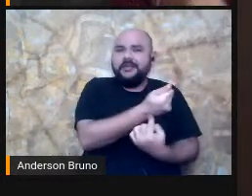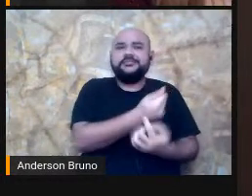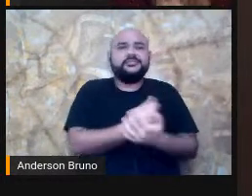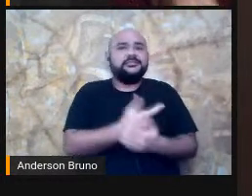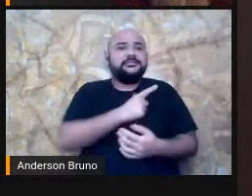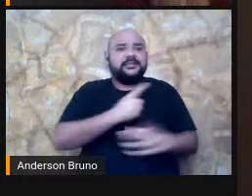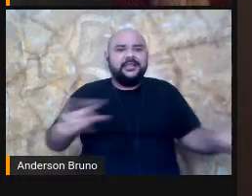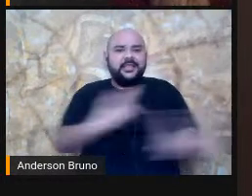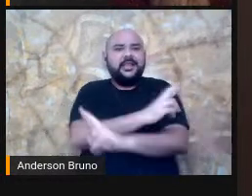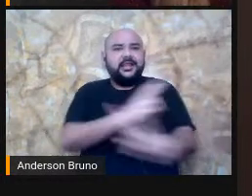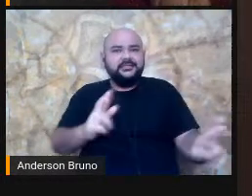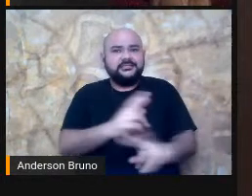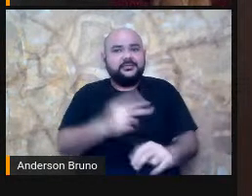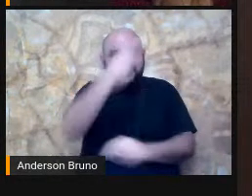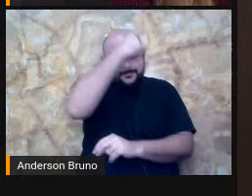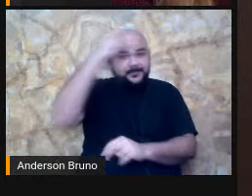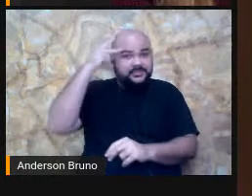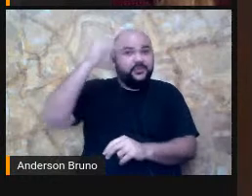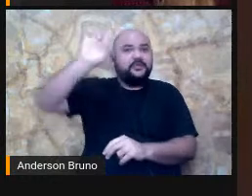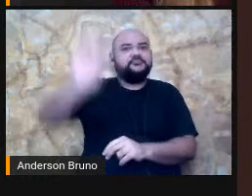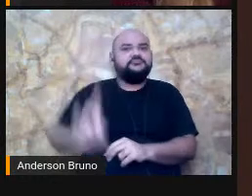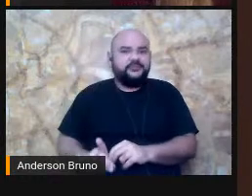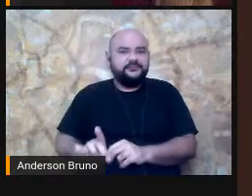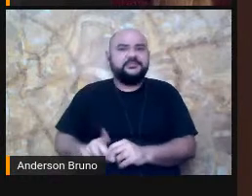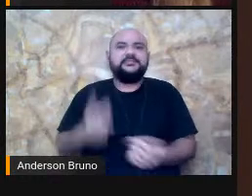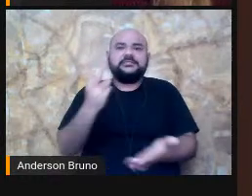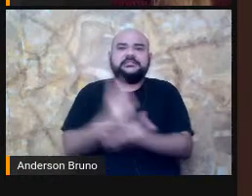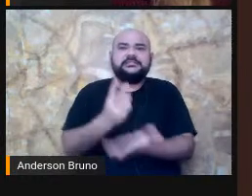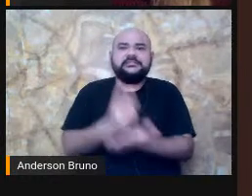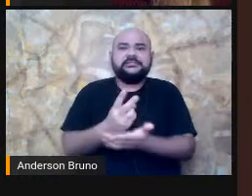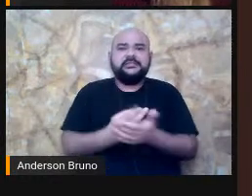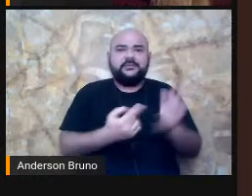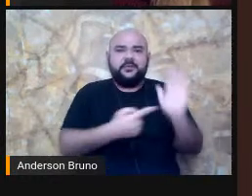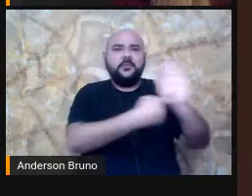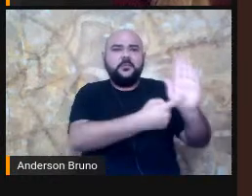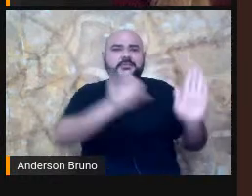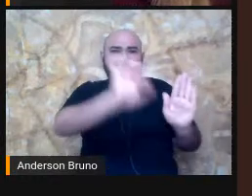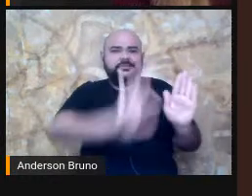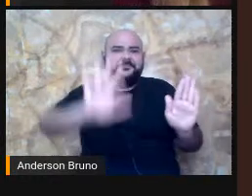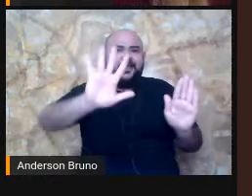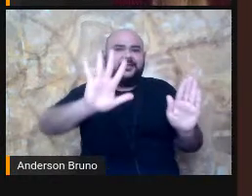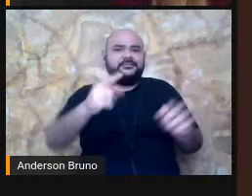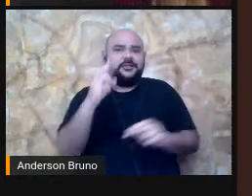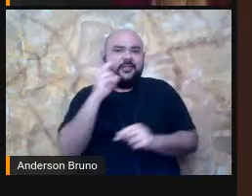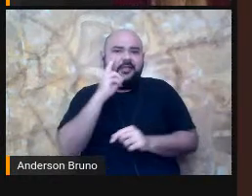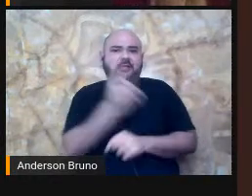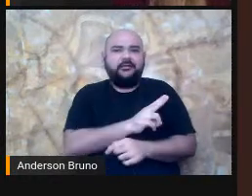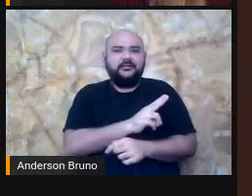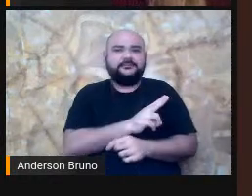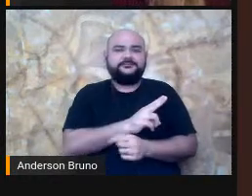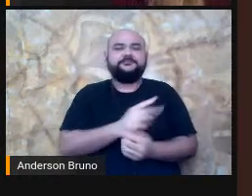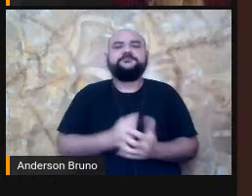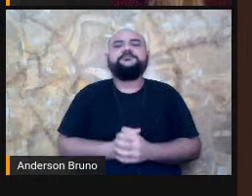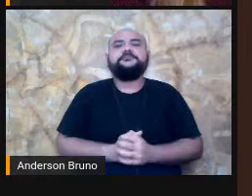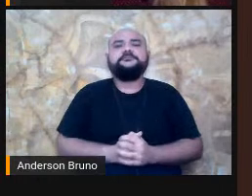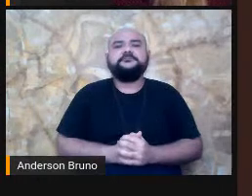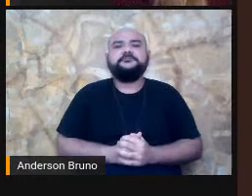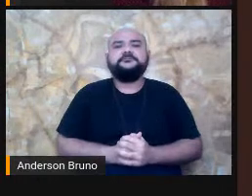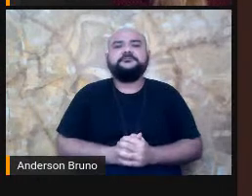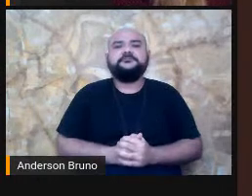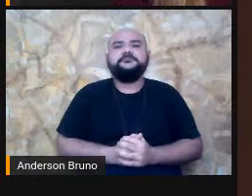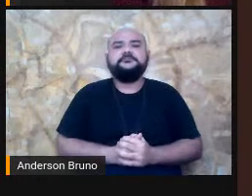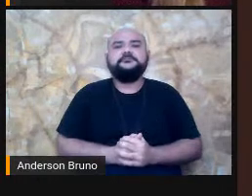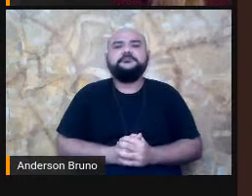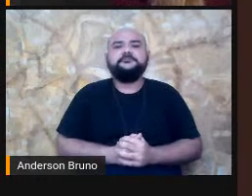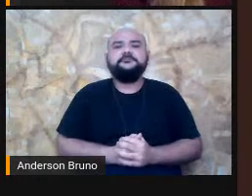a figura da pessoa com deficiência dessa maneira. Então, ela exemplifica uma das obras de arte, que é um artista